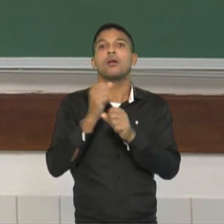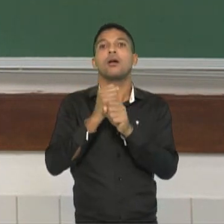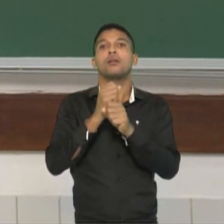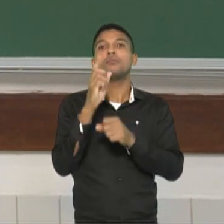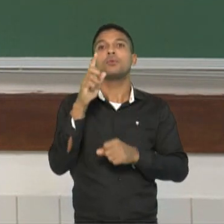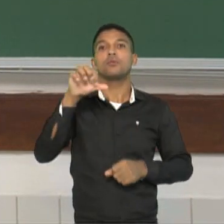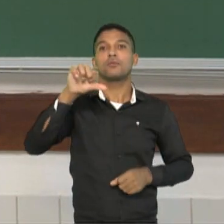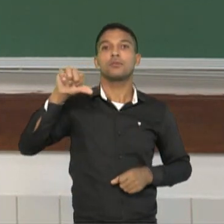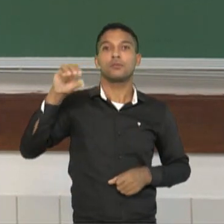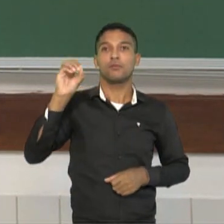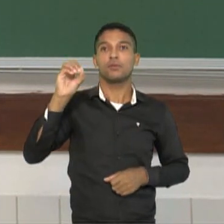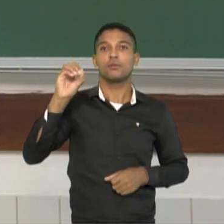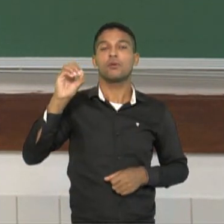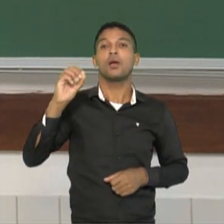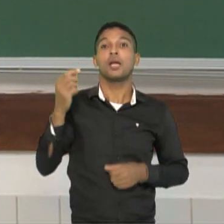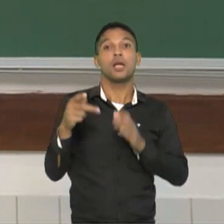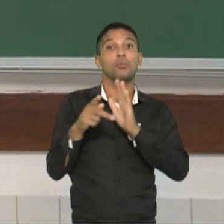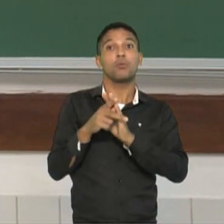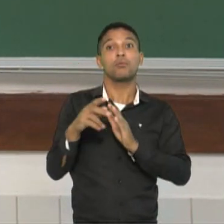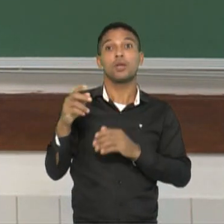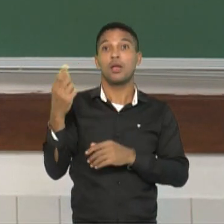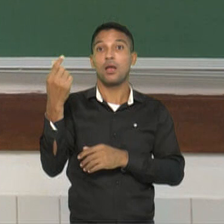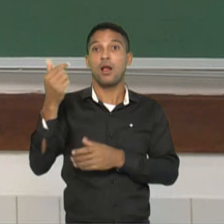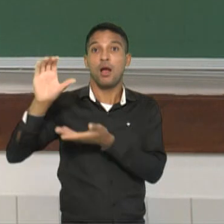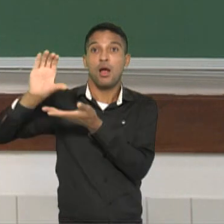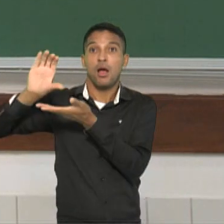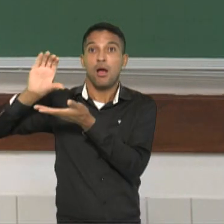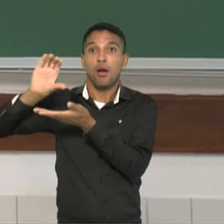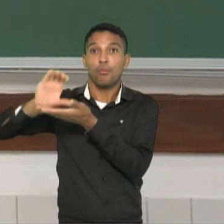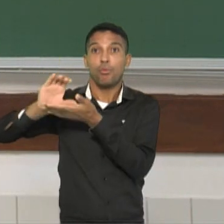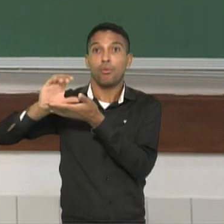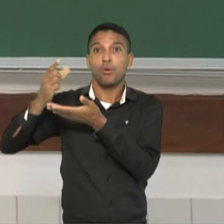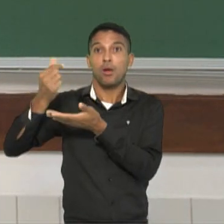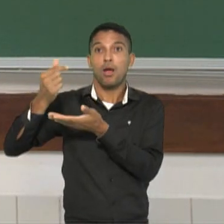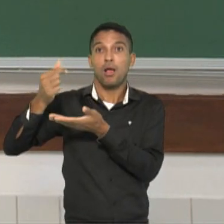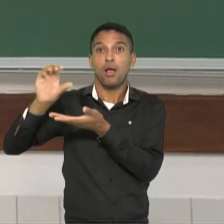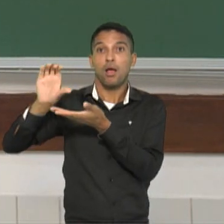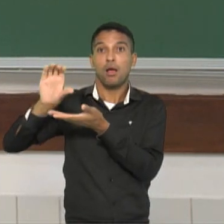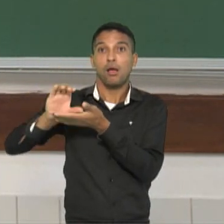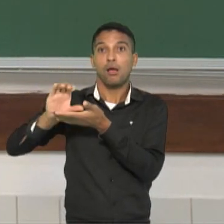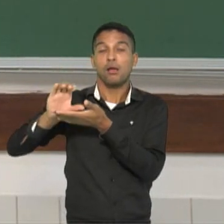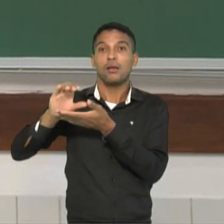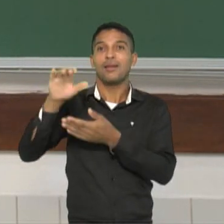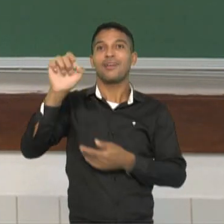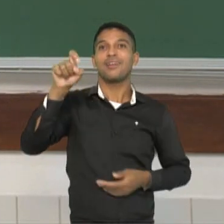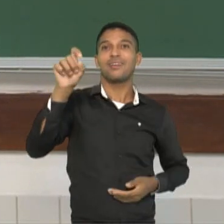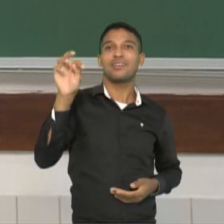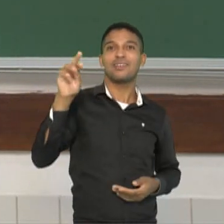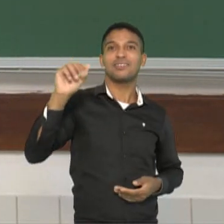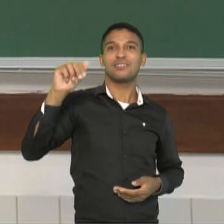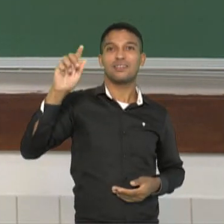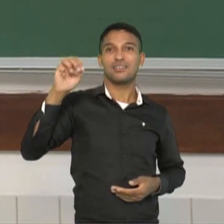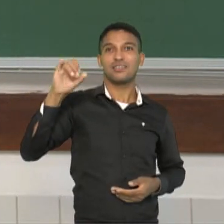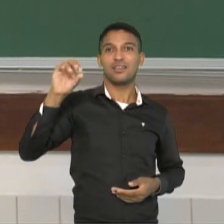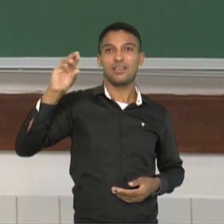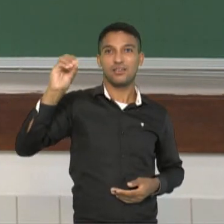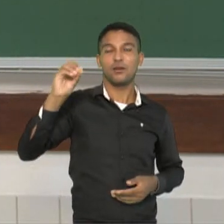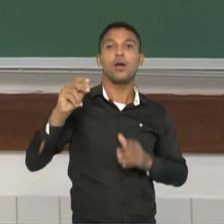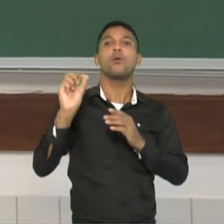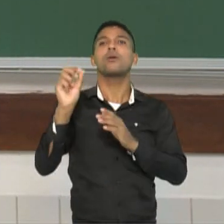estrangeiro. Ou seja, houve nessa década o que nós chamamos de a era ou o momento das